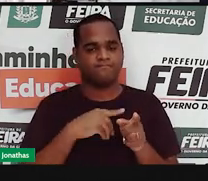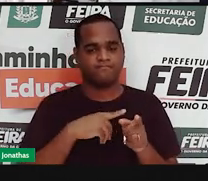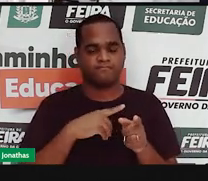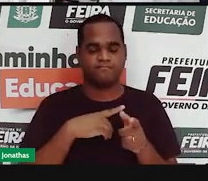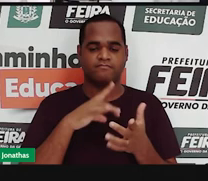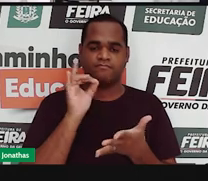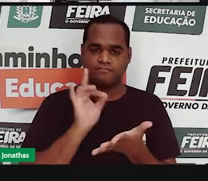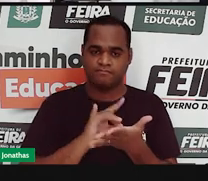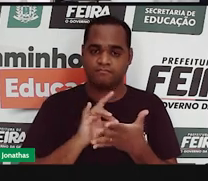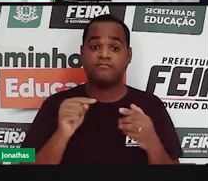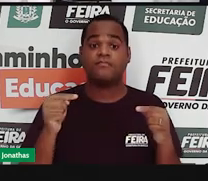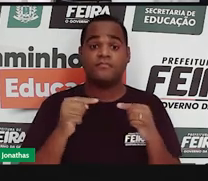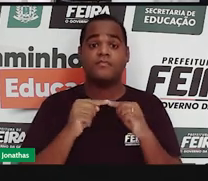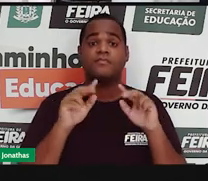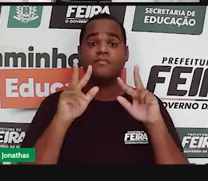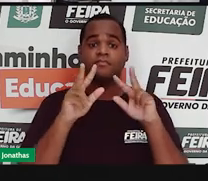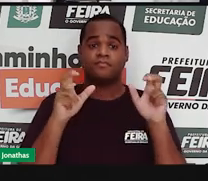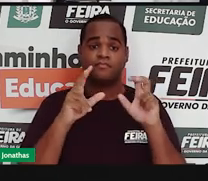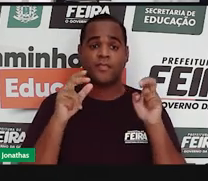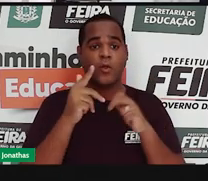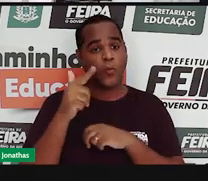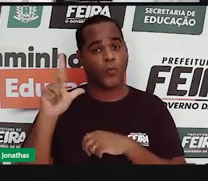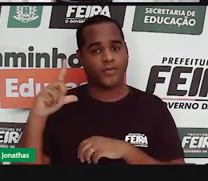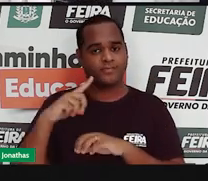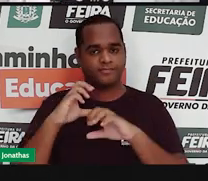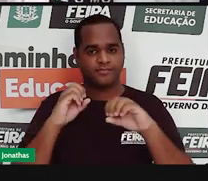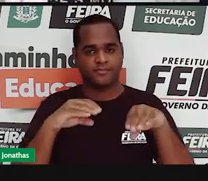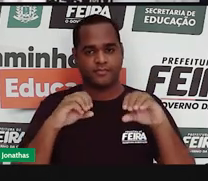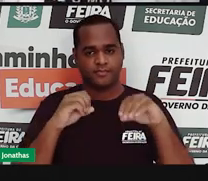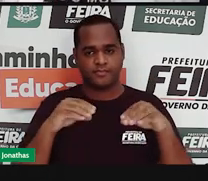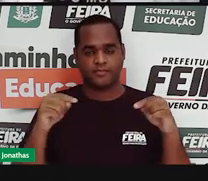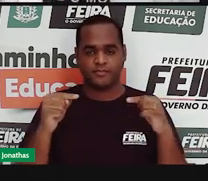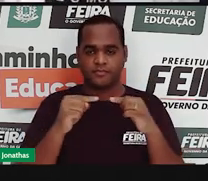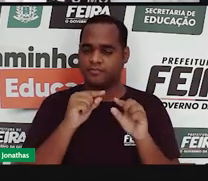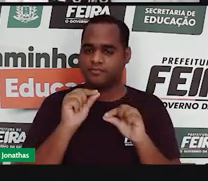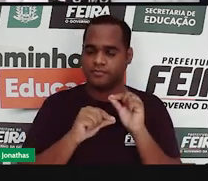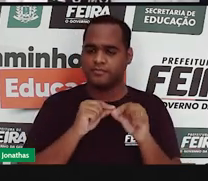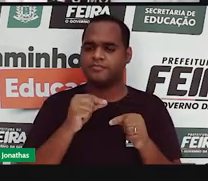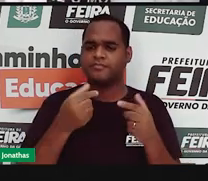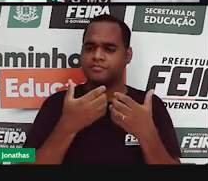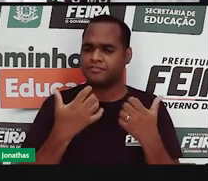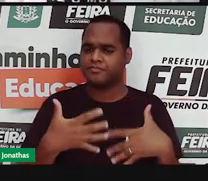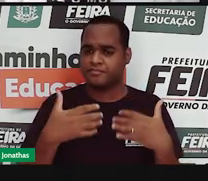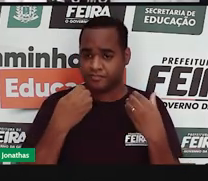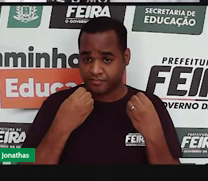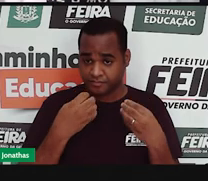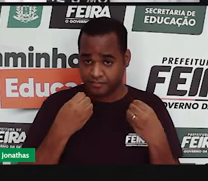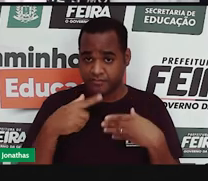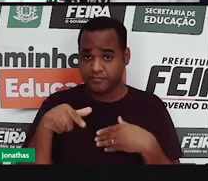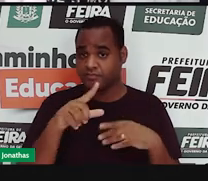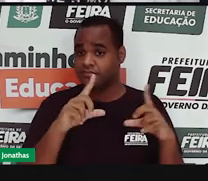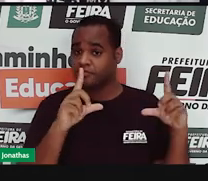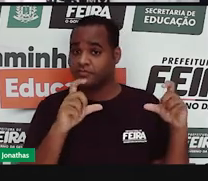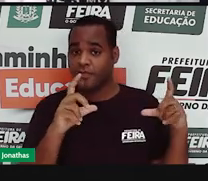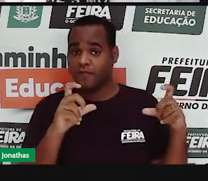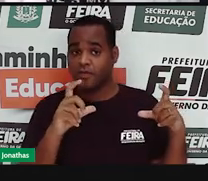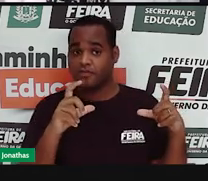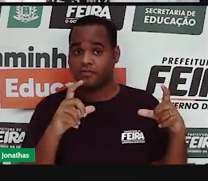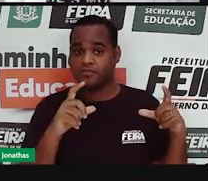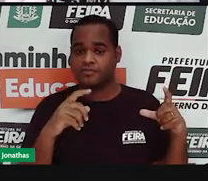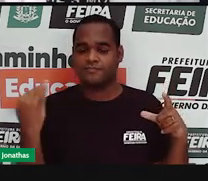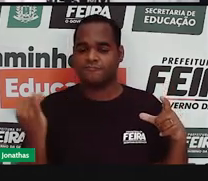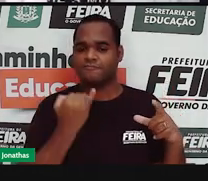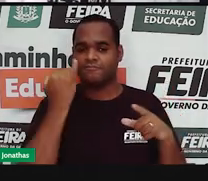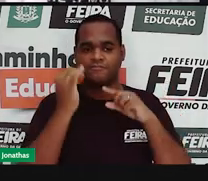o tema da nossa próxima aula. Bem, essa é imagem bem marcante que ficou uma